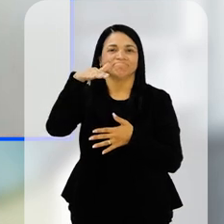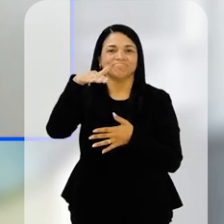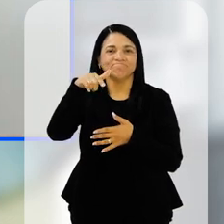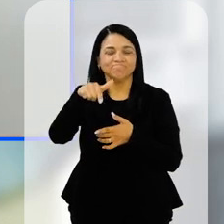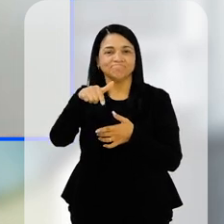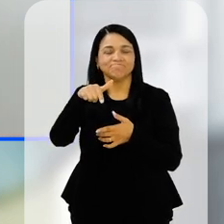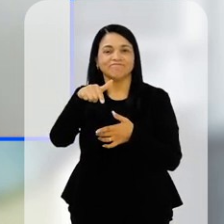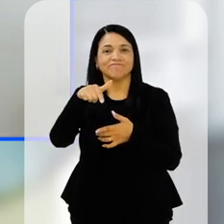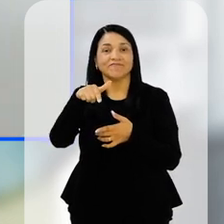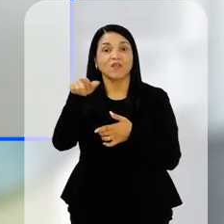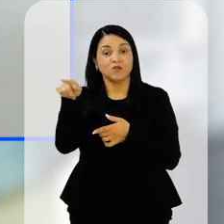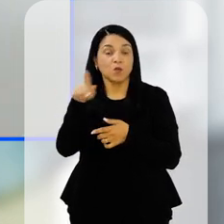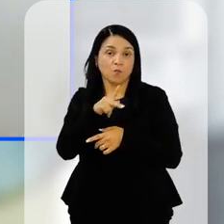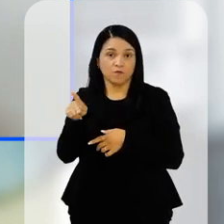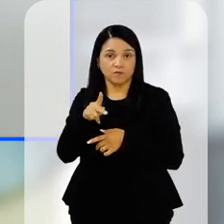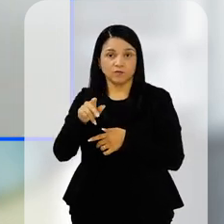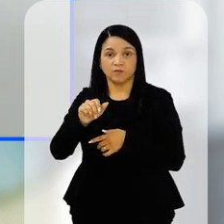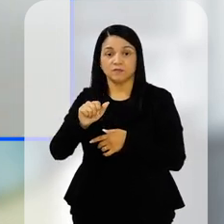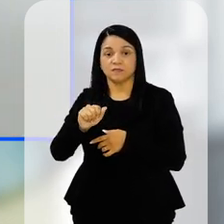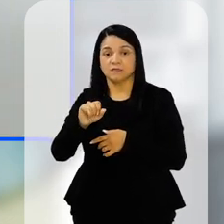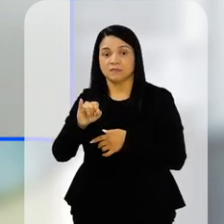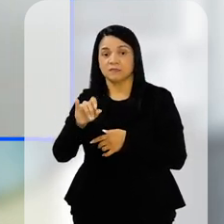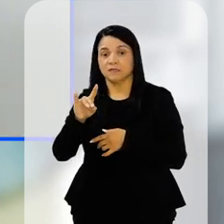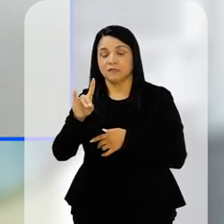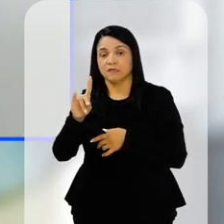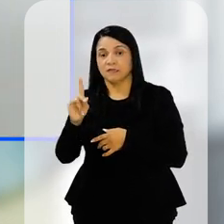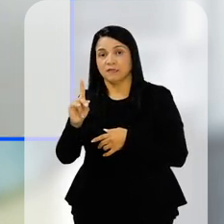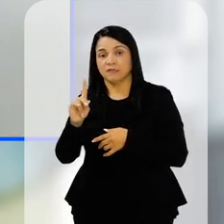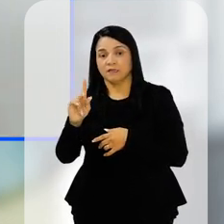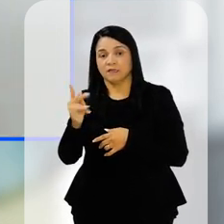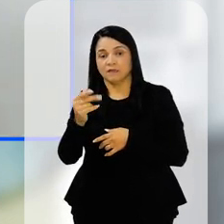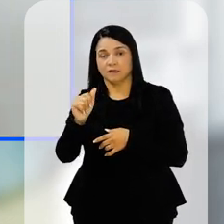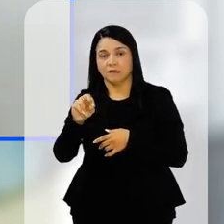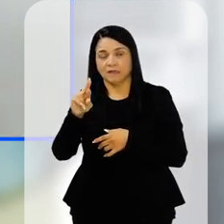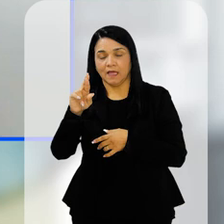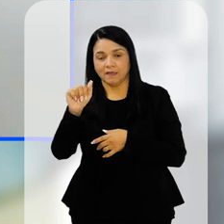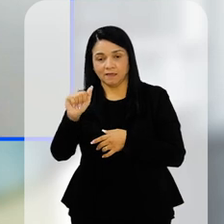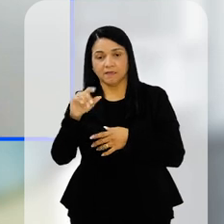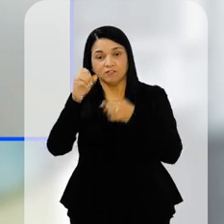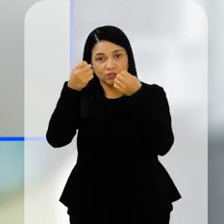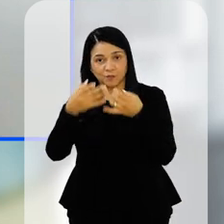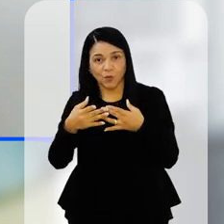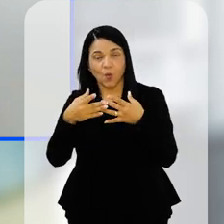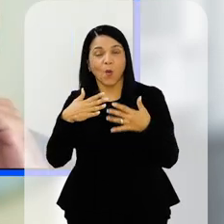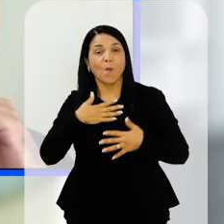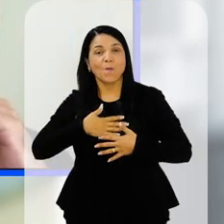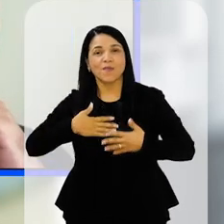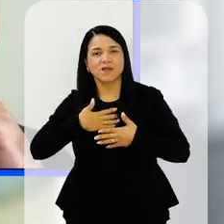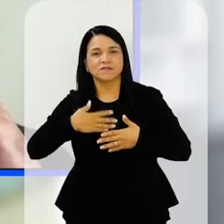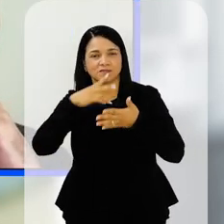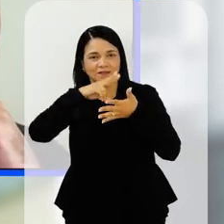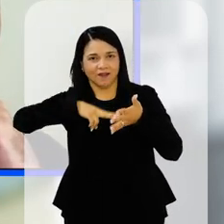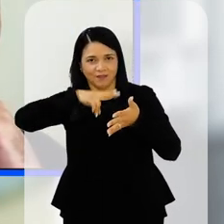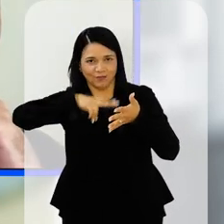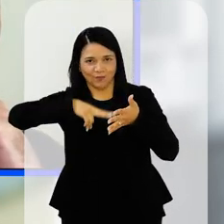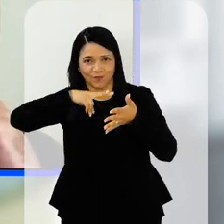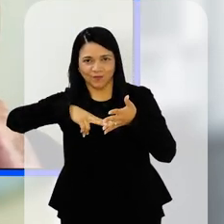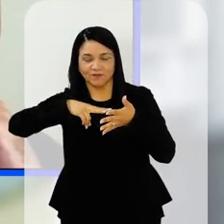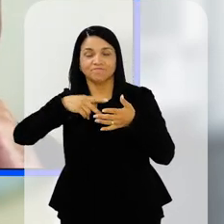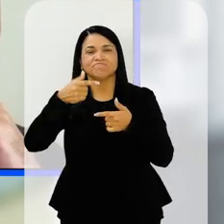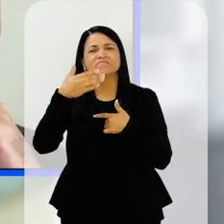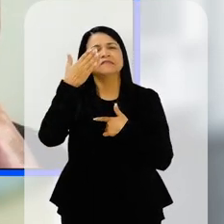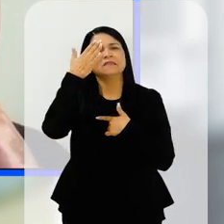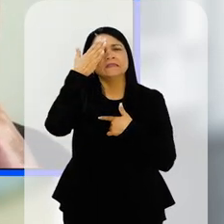com, isso que o professor Siddhartha falou, o desenvolvimento do prazer na atividade da leitura, então, a gente sabe que